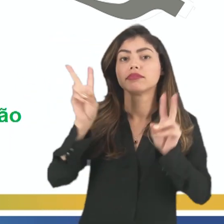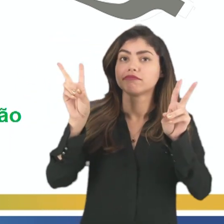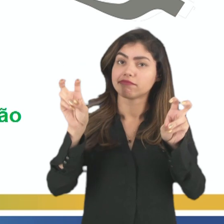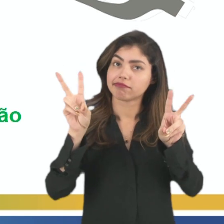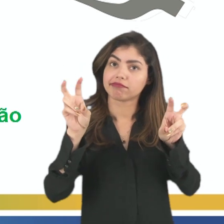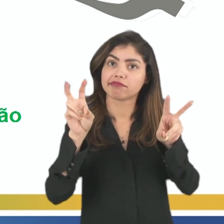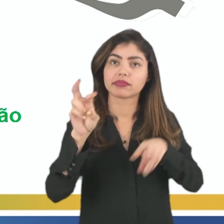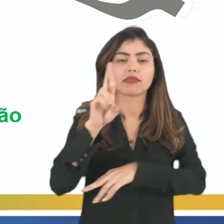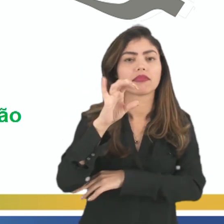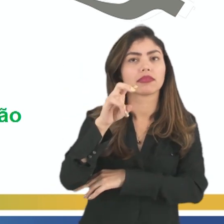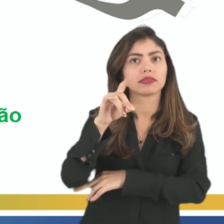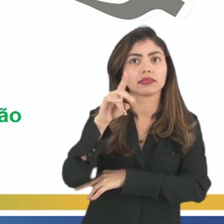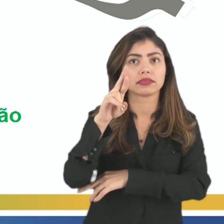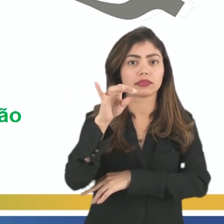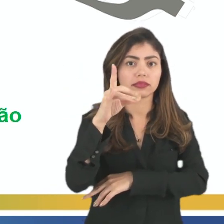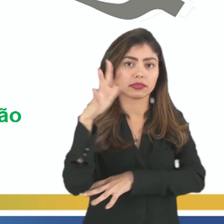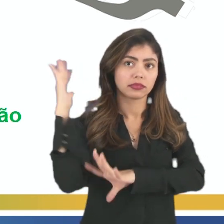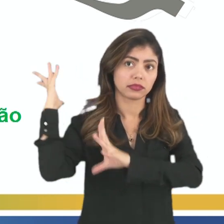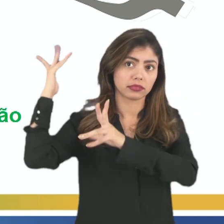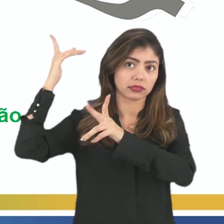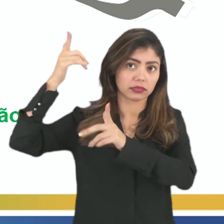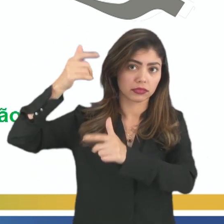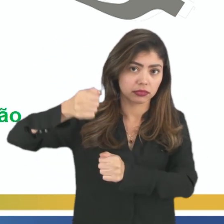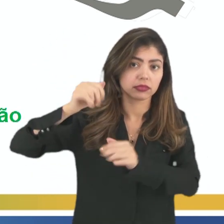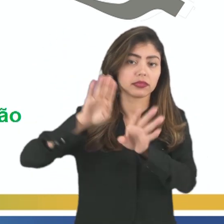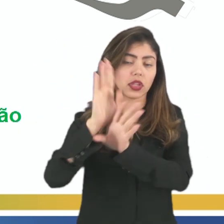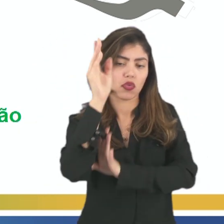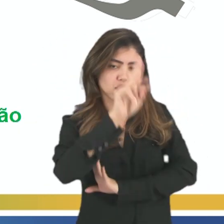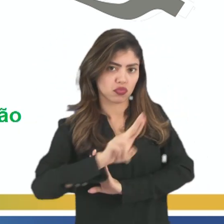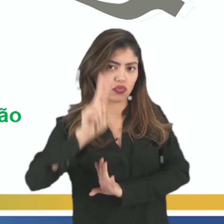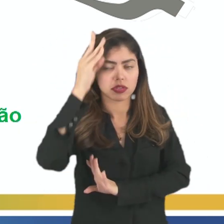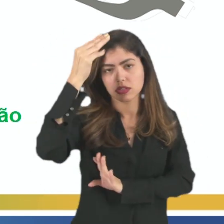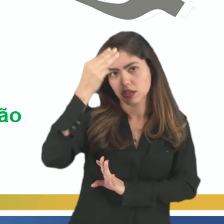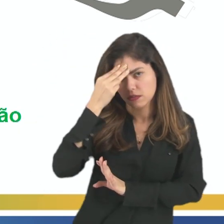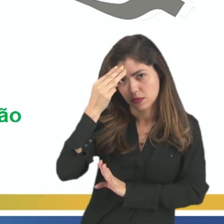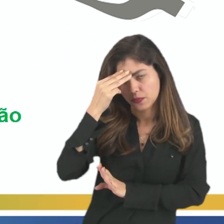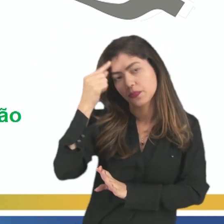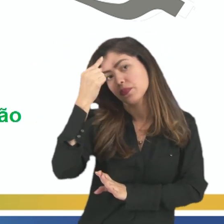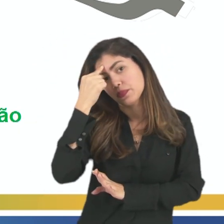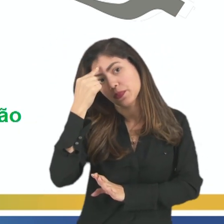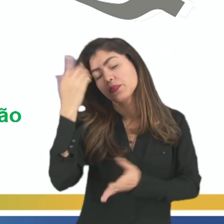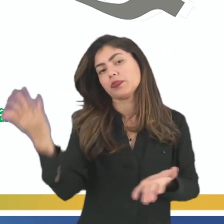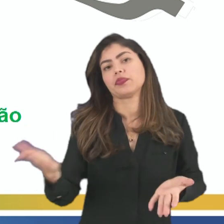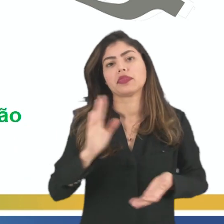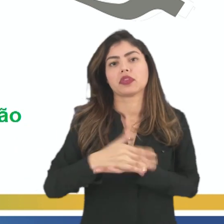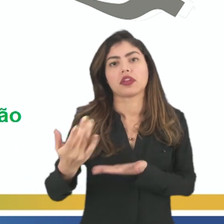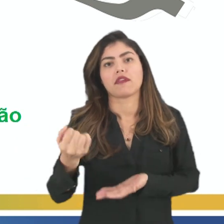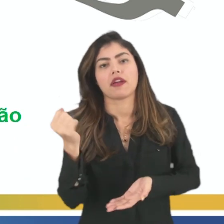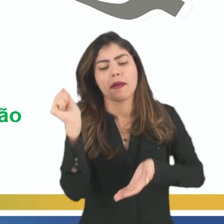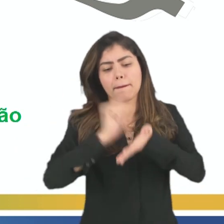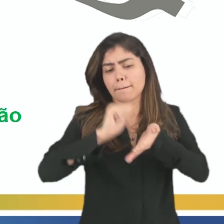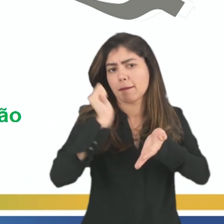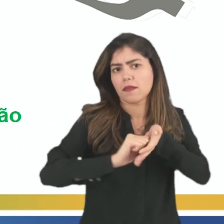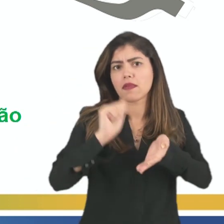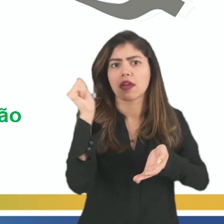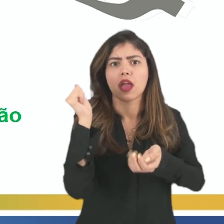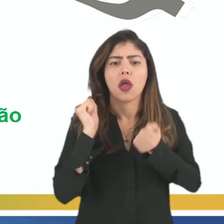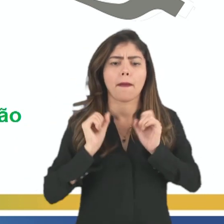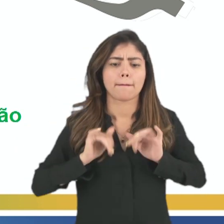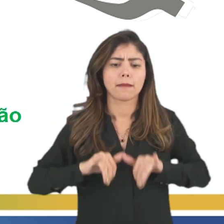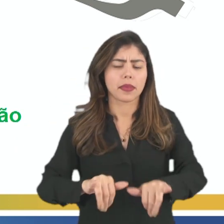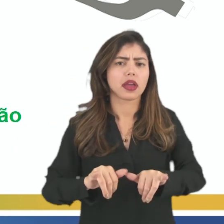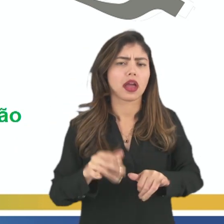recordação. Então eu utilizo a memória para, por exemplo, quando eu vou fazer uma feira, eu vou comprar alguma coisa no